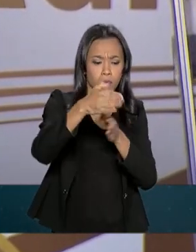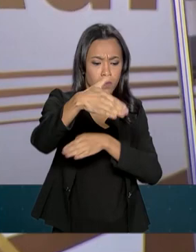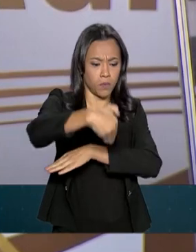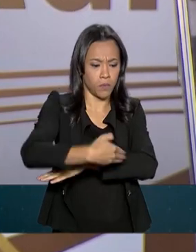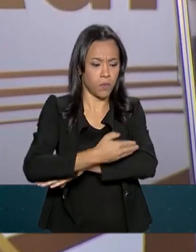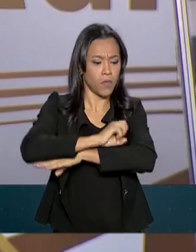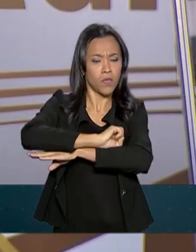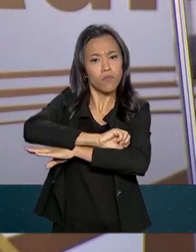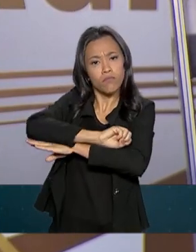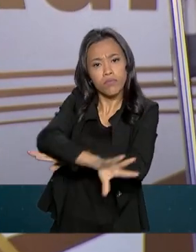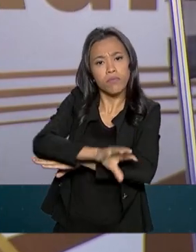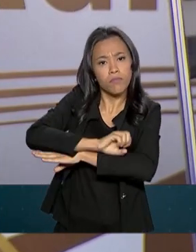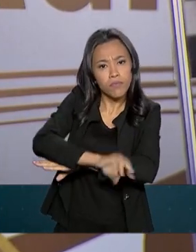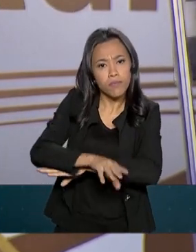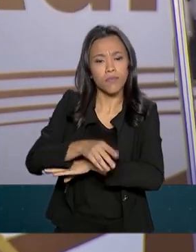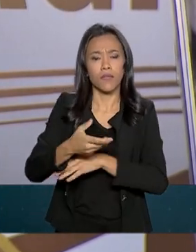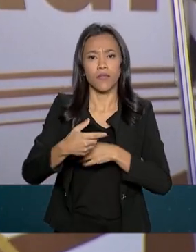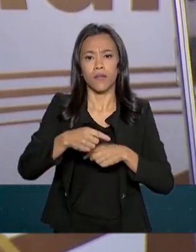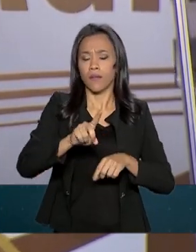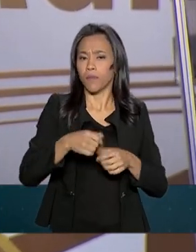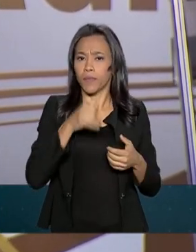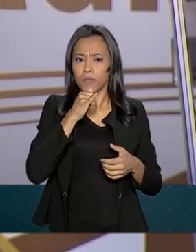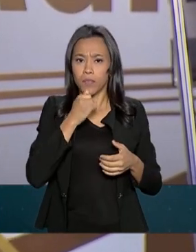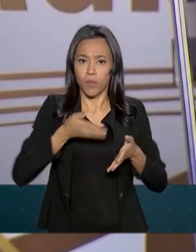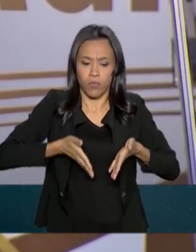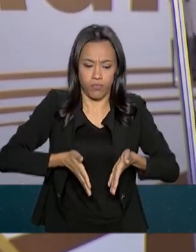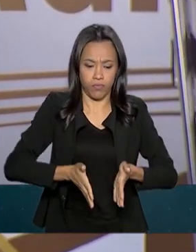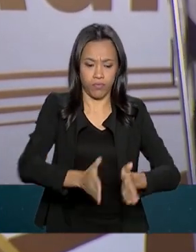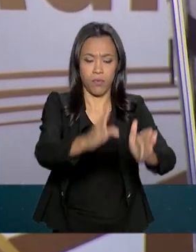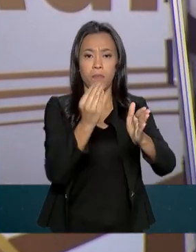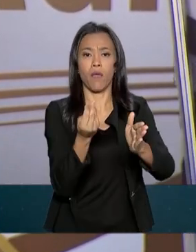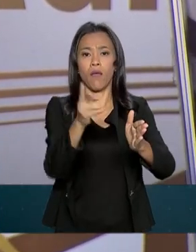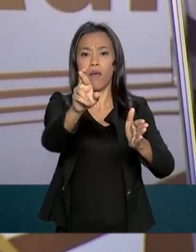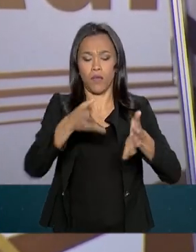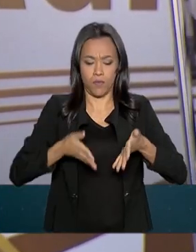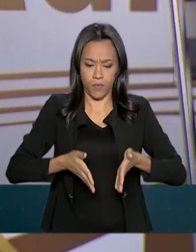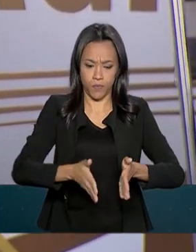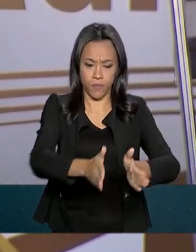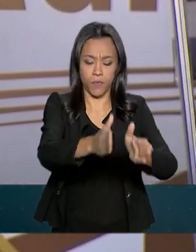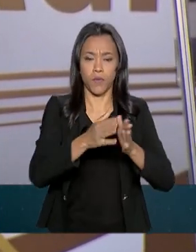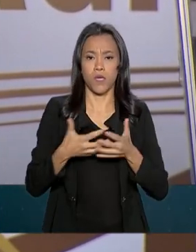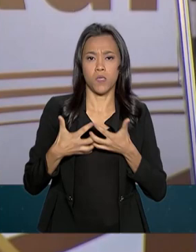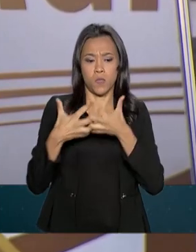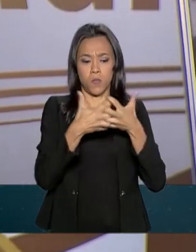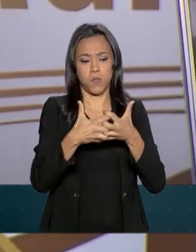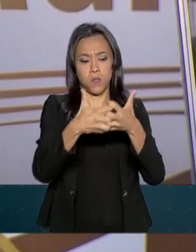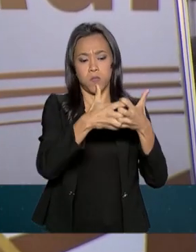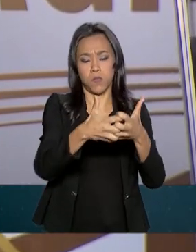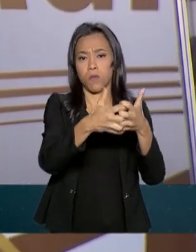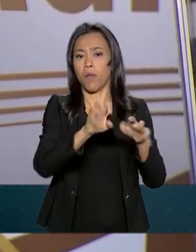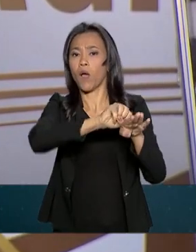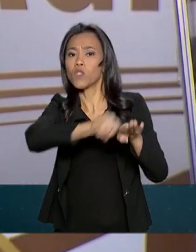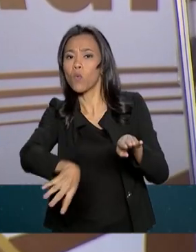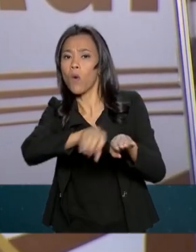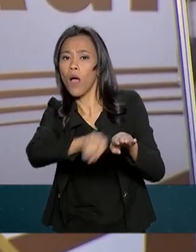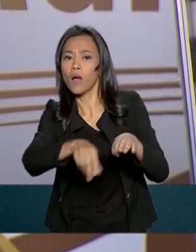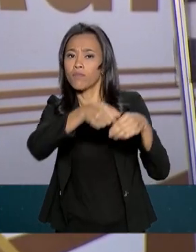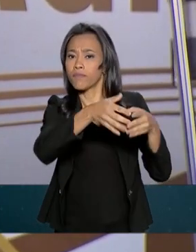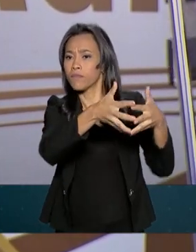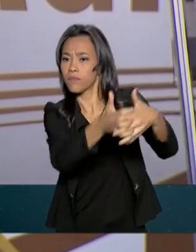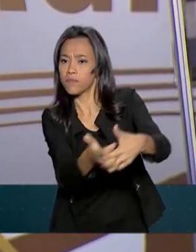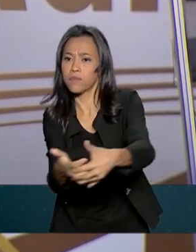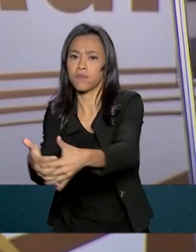eixos, estradas. Estamos fazendo com que a BR-163